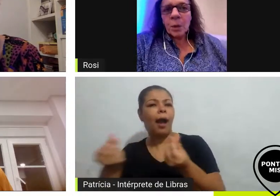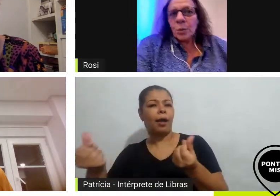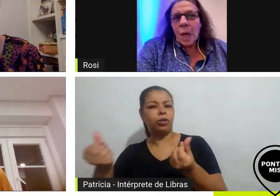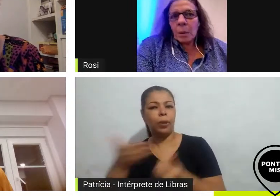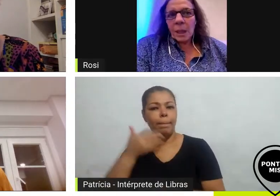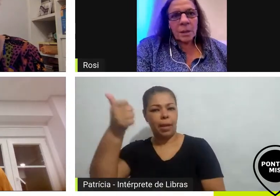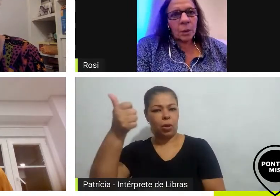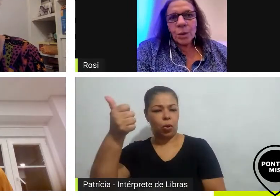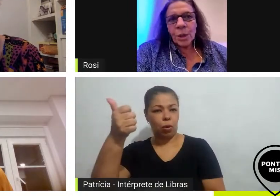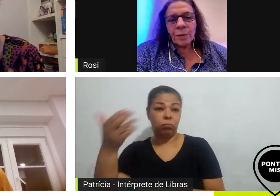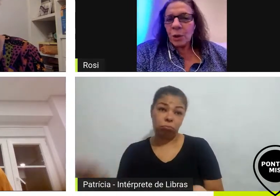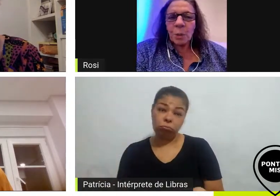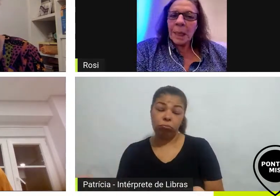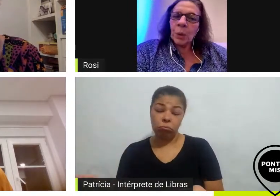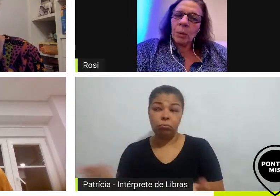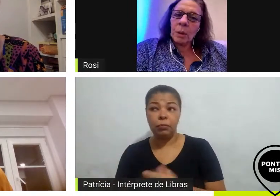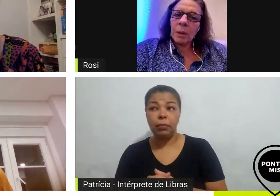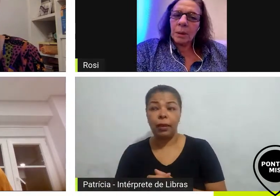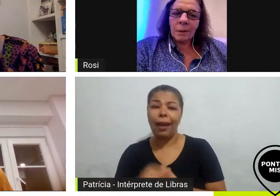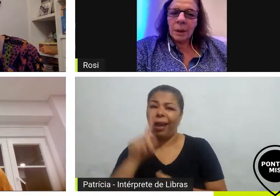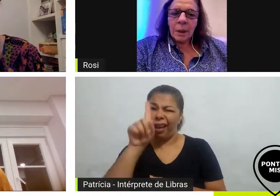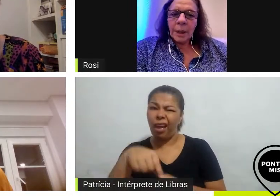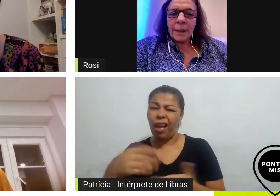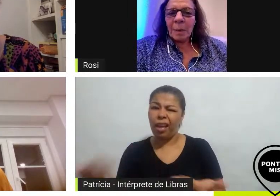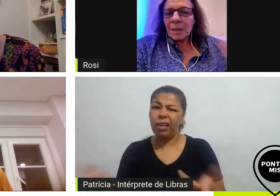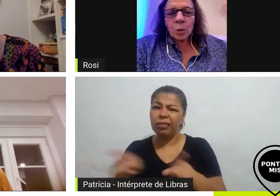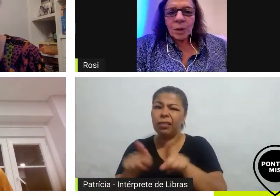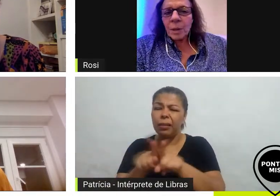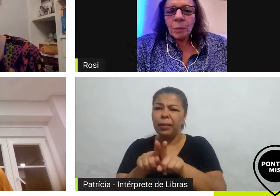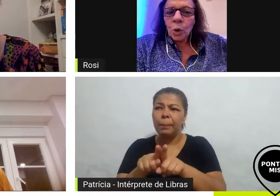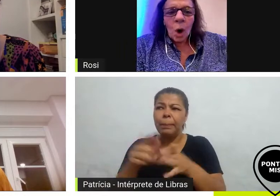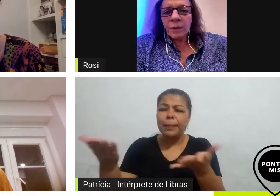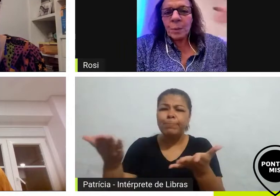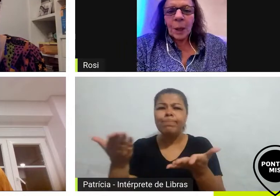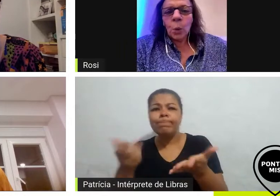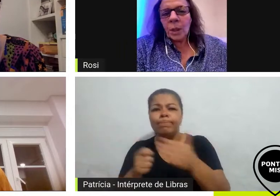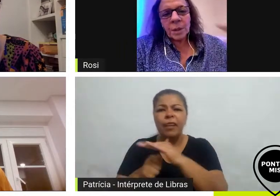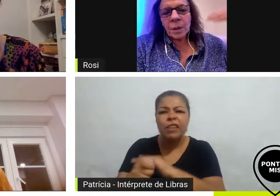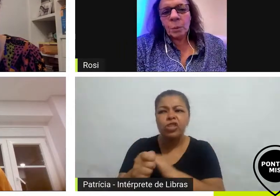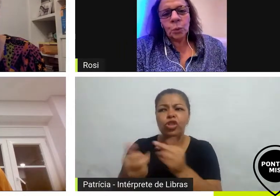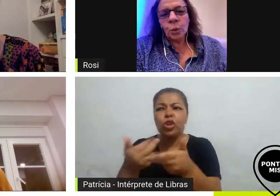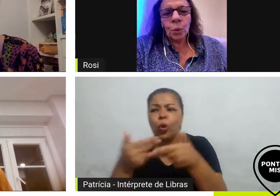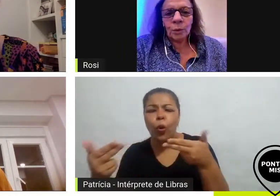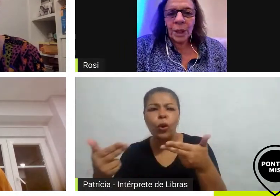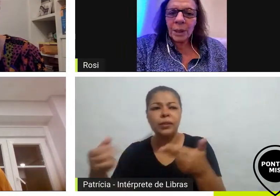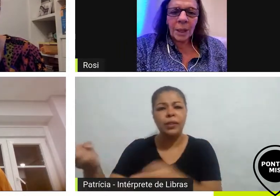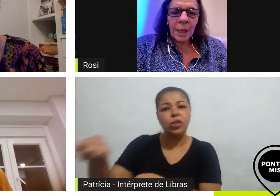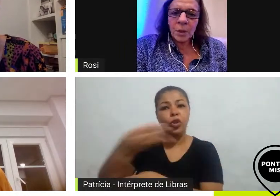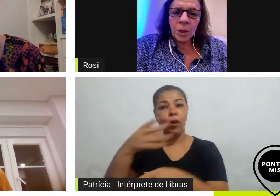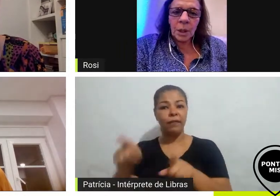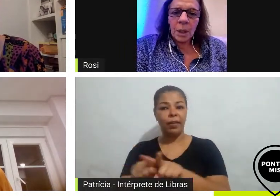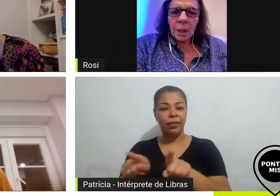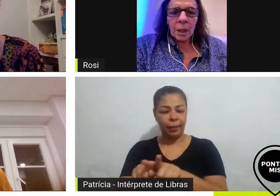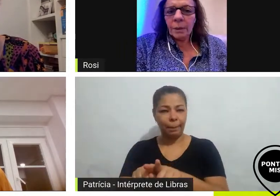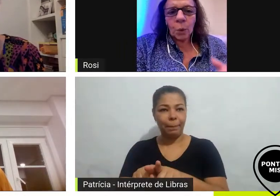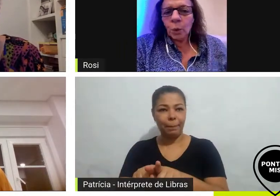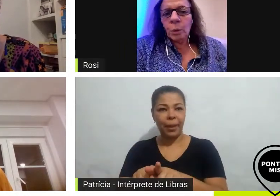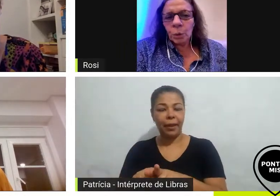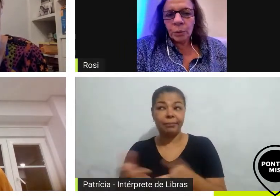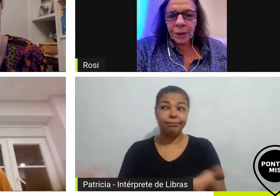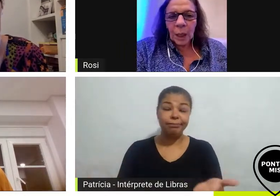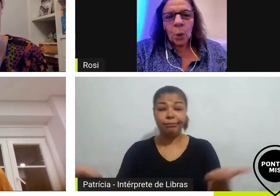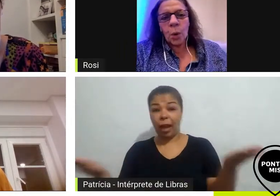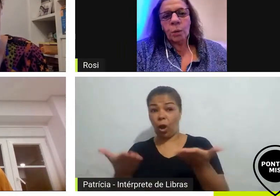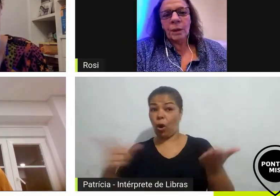mas eu não sei uma questão de investimento e também essas coisas novas malucas esse mundo novo da internet que